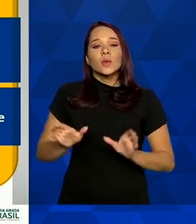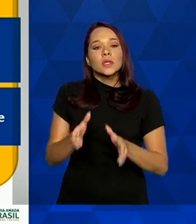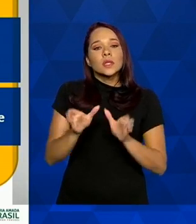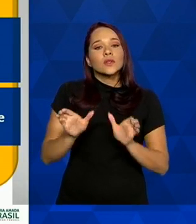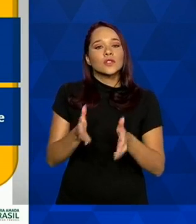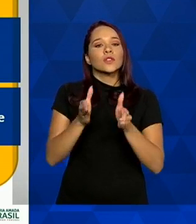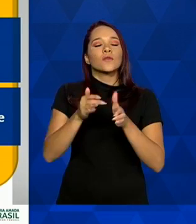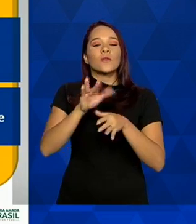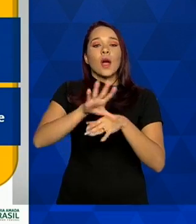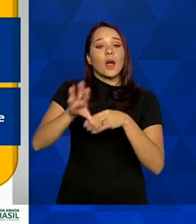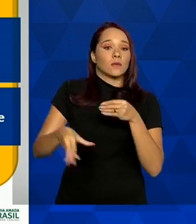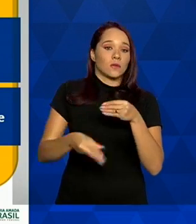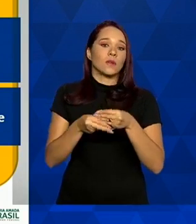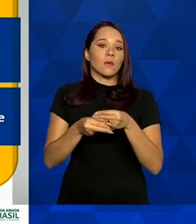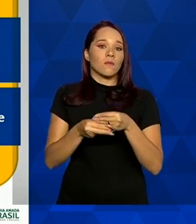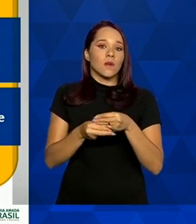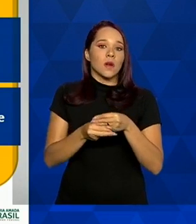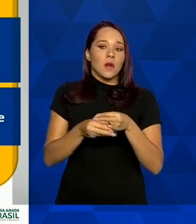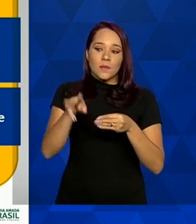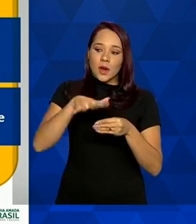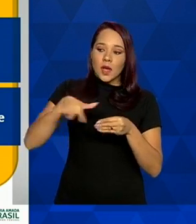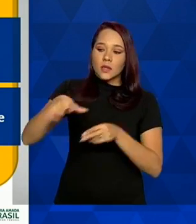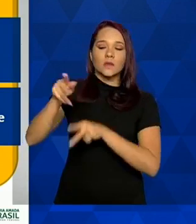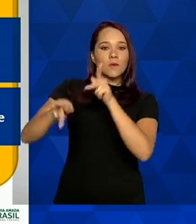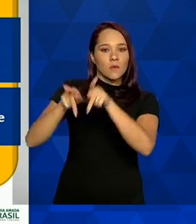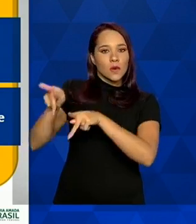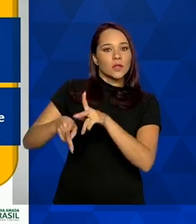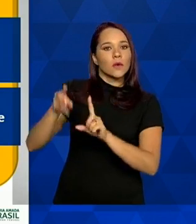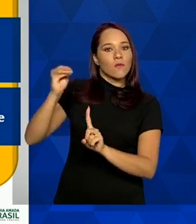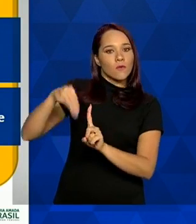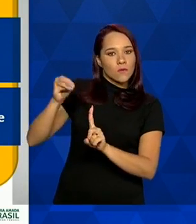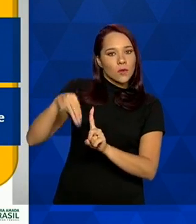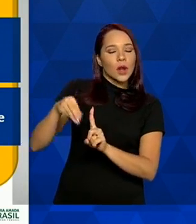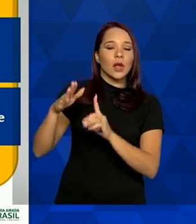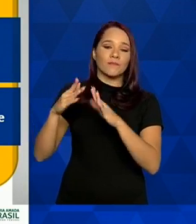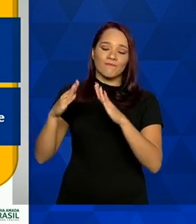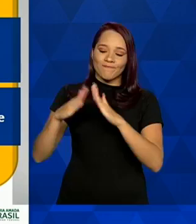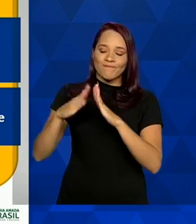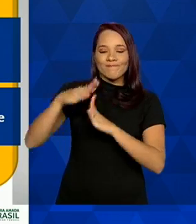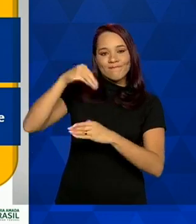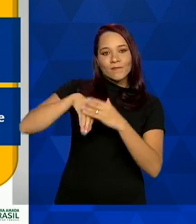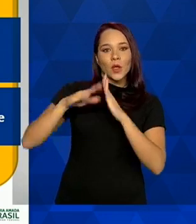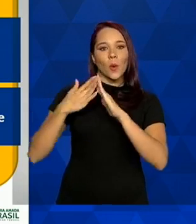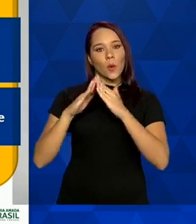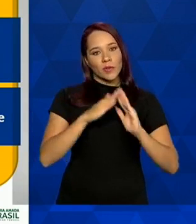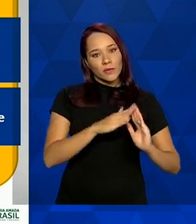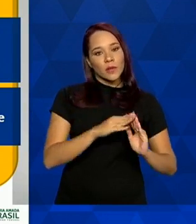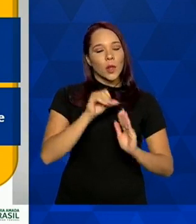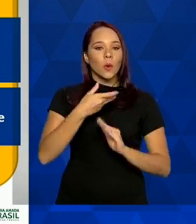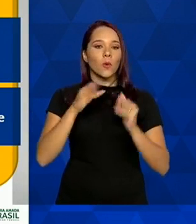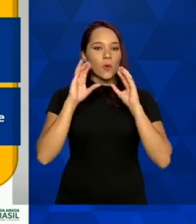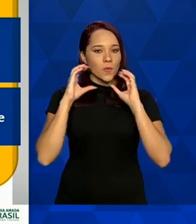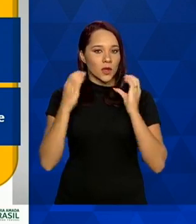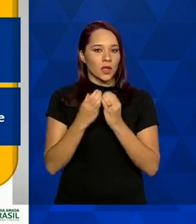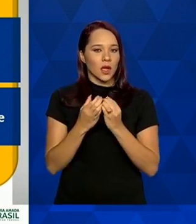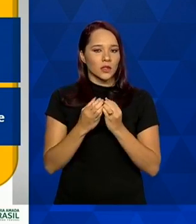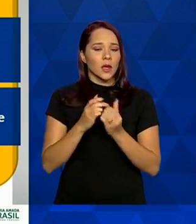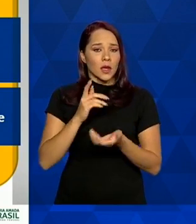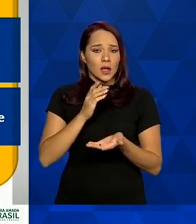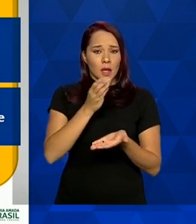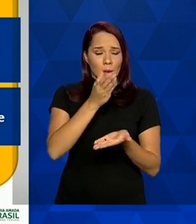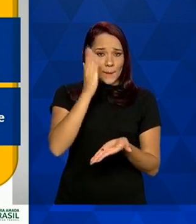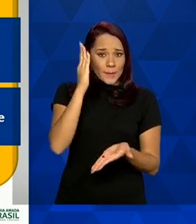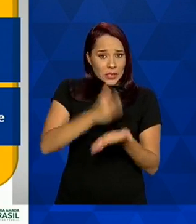capita adicional para essas populações vulneráveis, residentes em comunidades ou favelas, que é pago em parcela